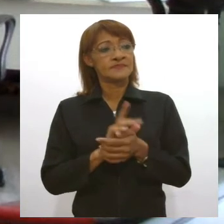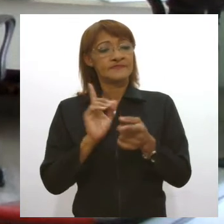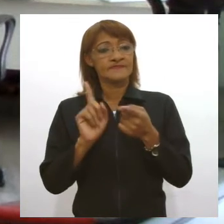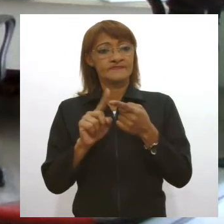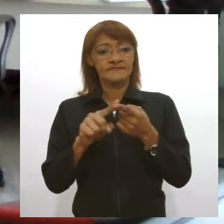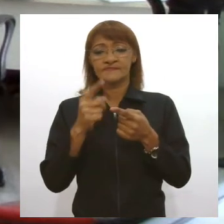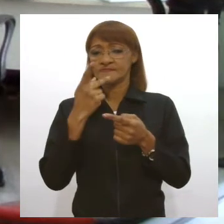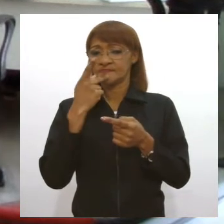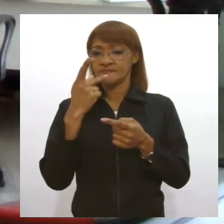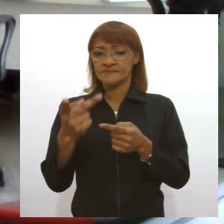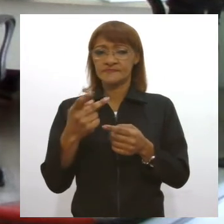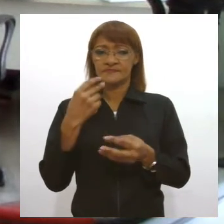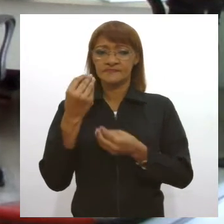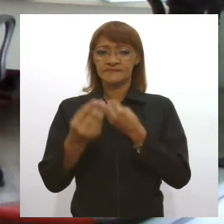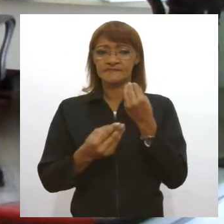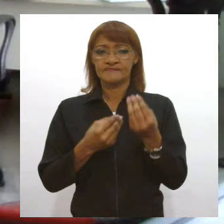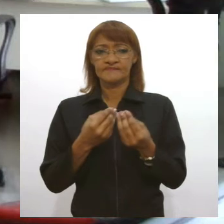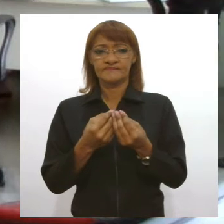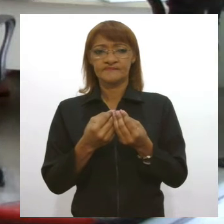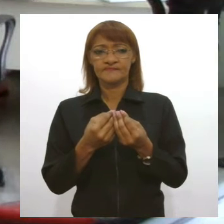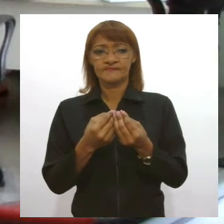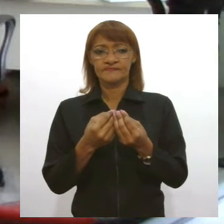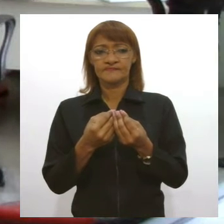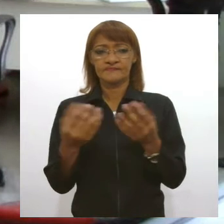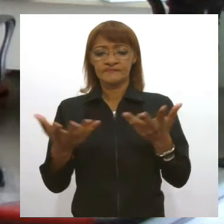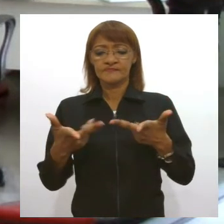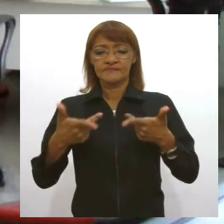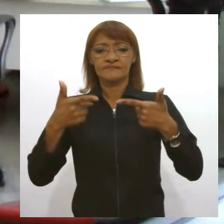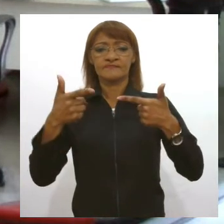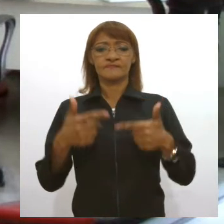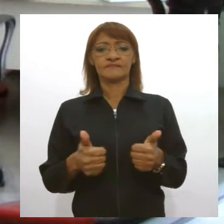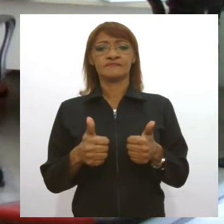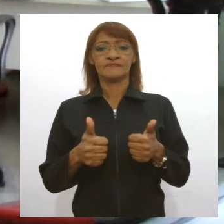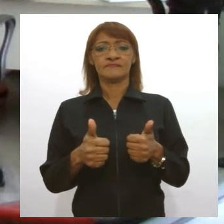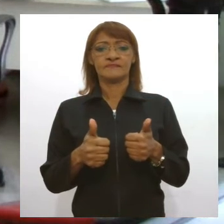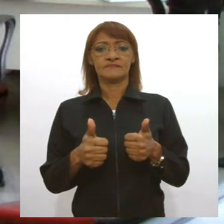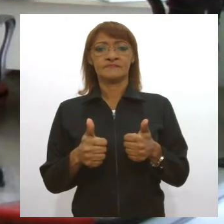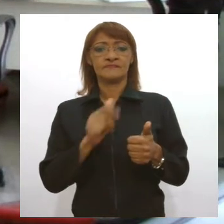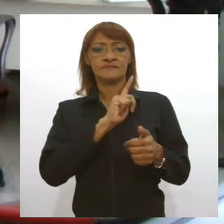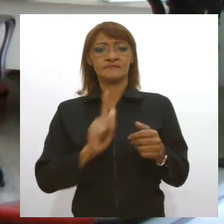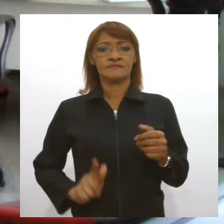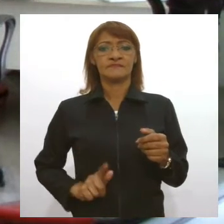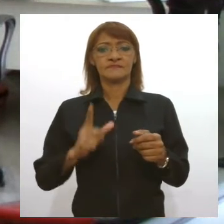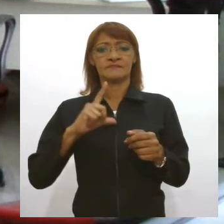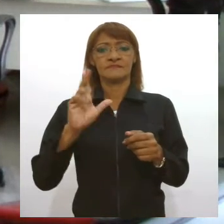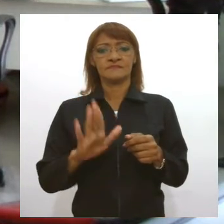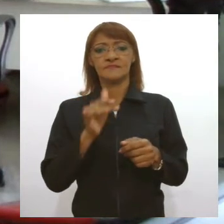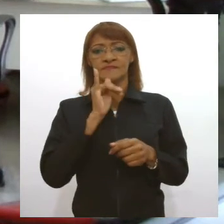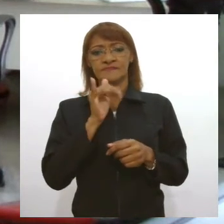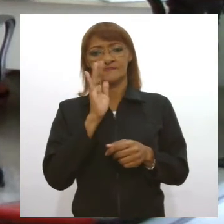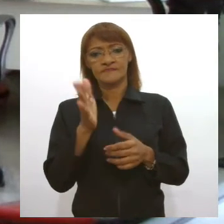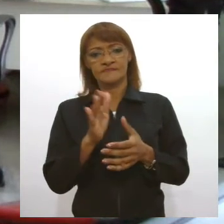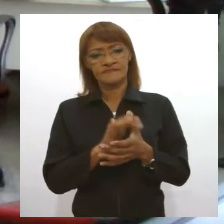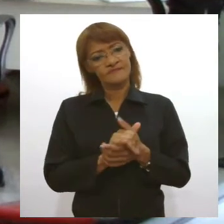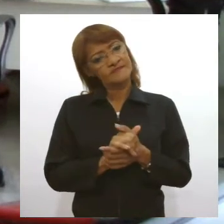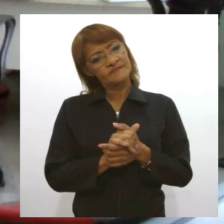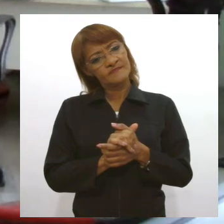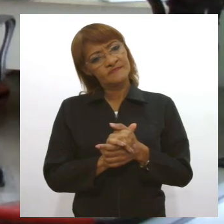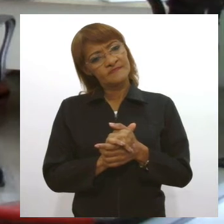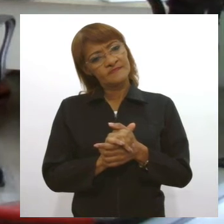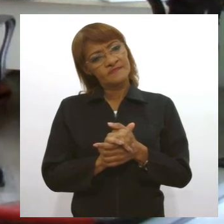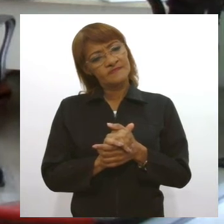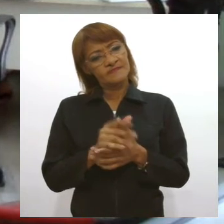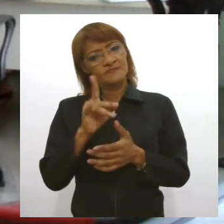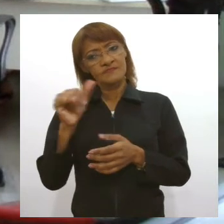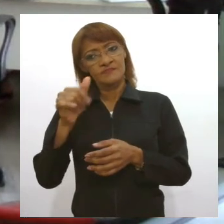sobre a maneira como o governador vem lidando com as finanças do Estado que tem possibilitado, por exemplo, o pagamento em